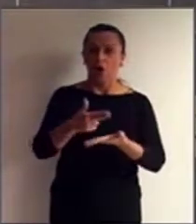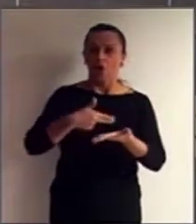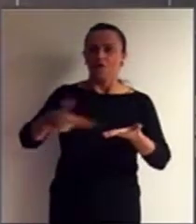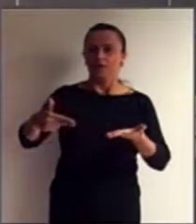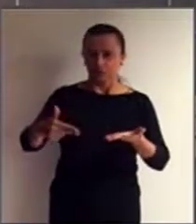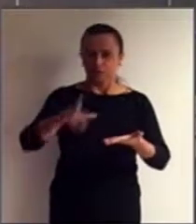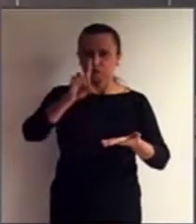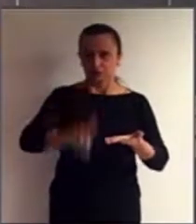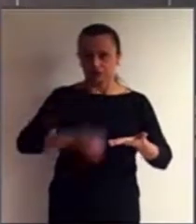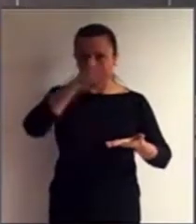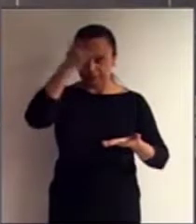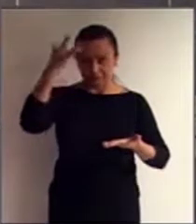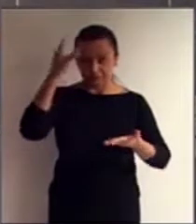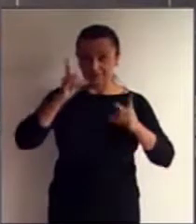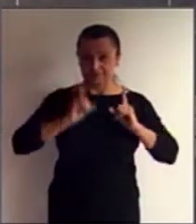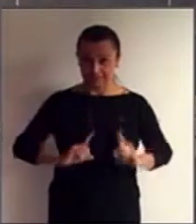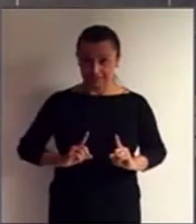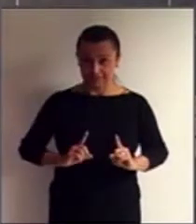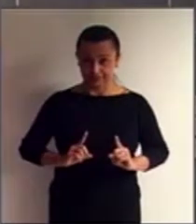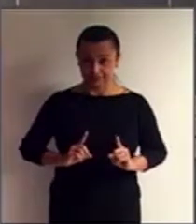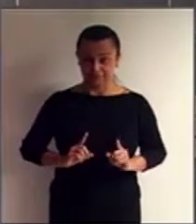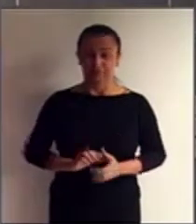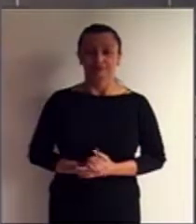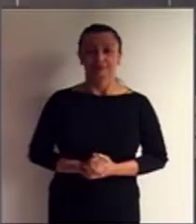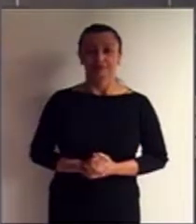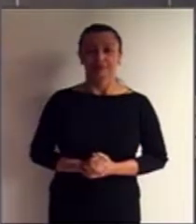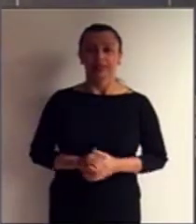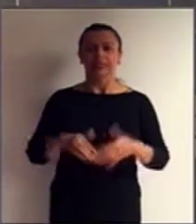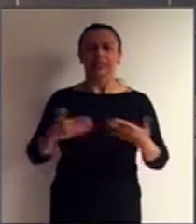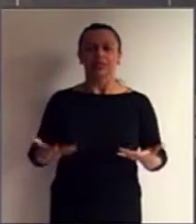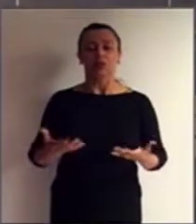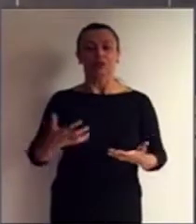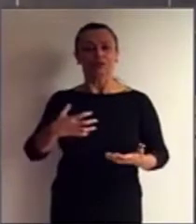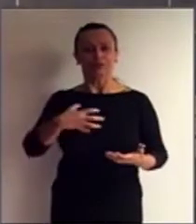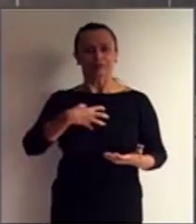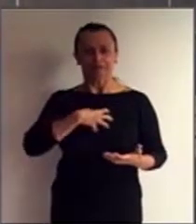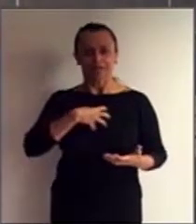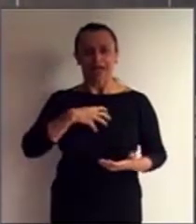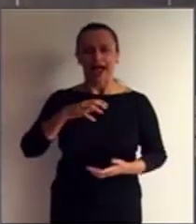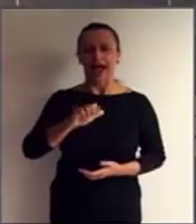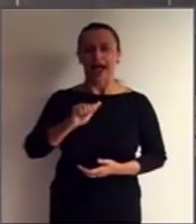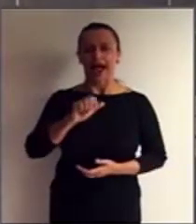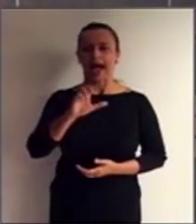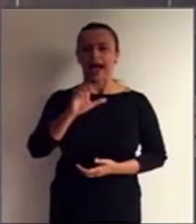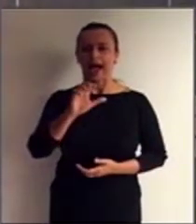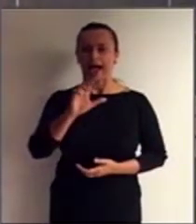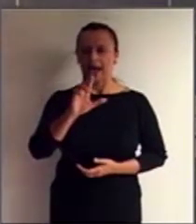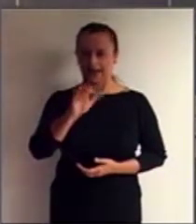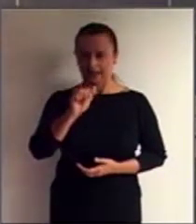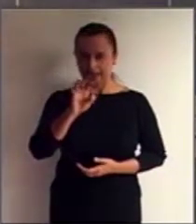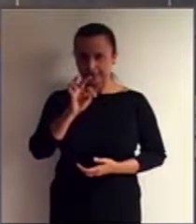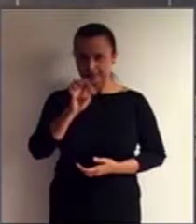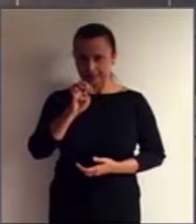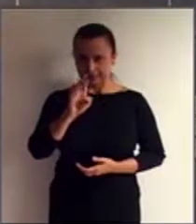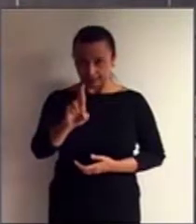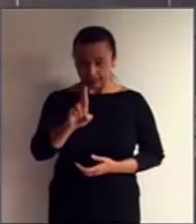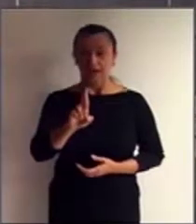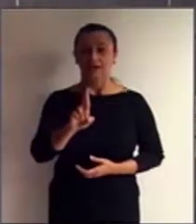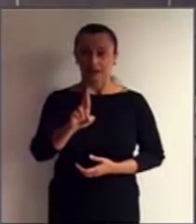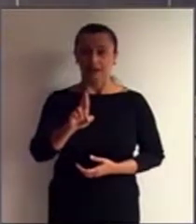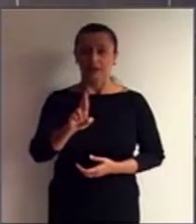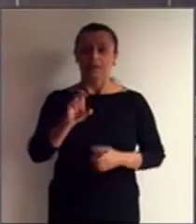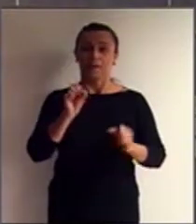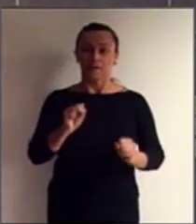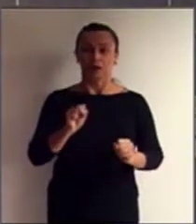da Pessoa com Deficiência. Então, este caráter, esta omissão, pode ser por ação ou por